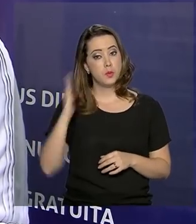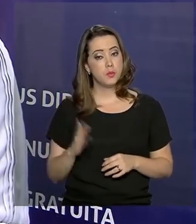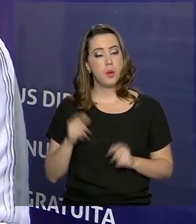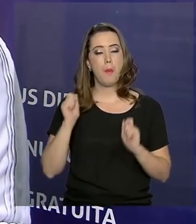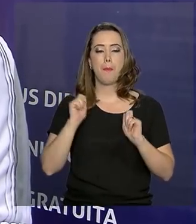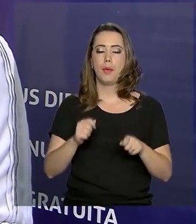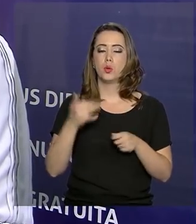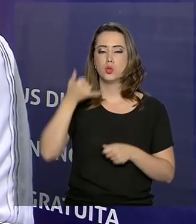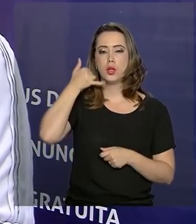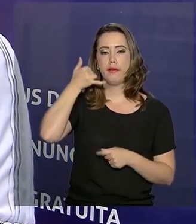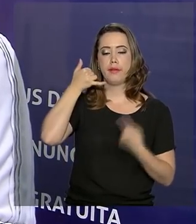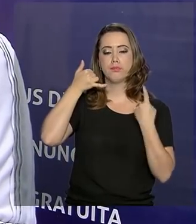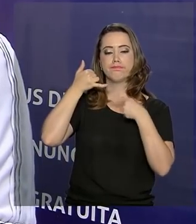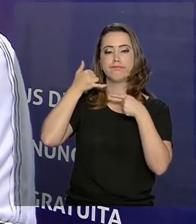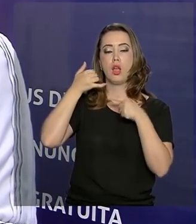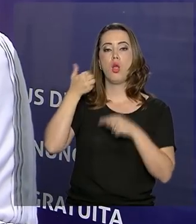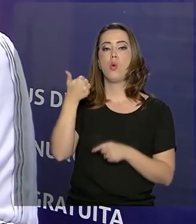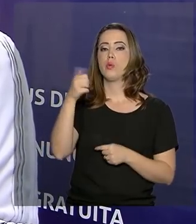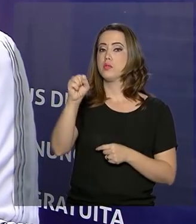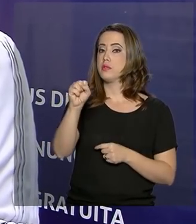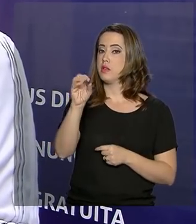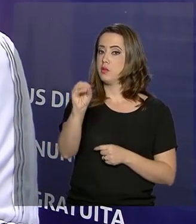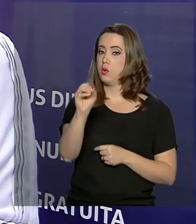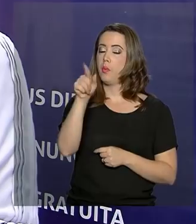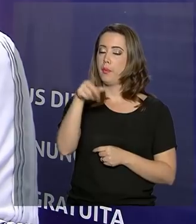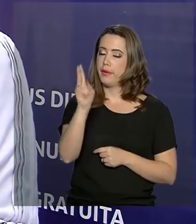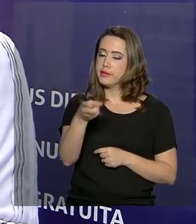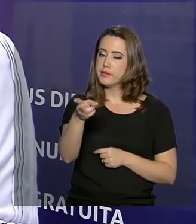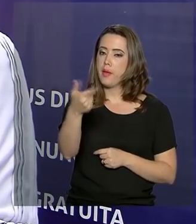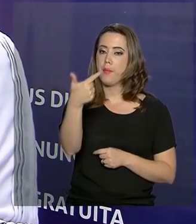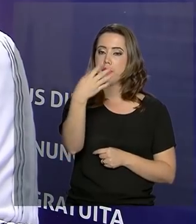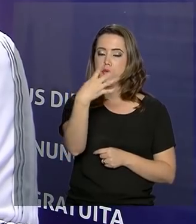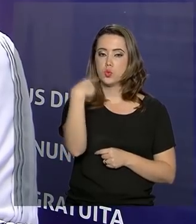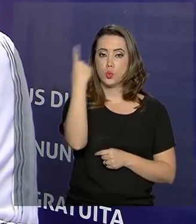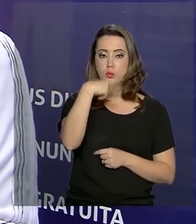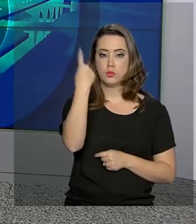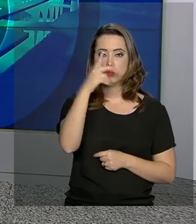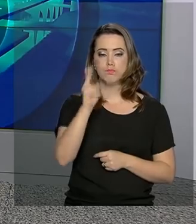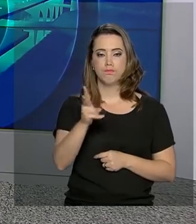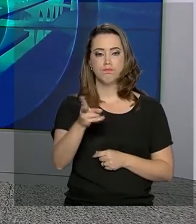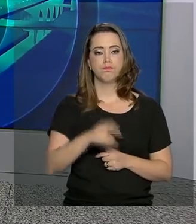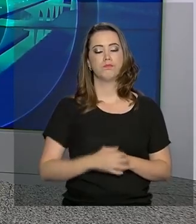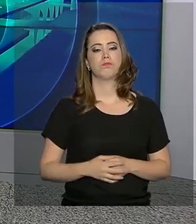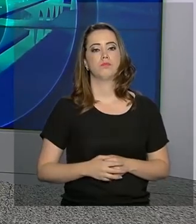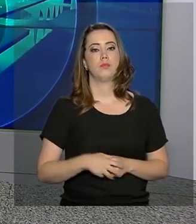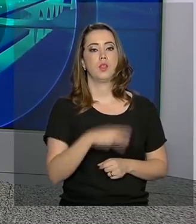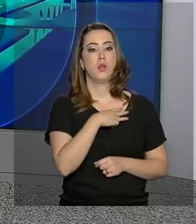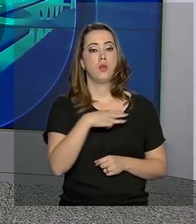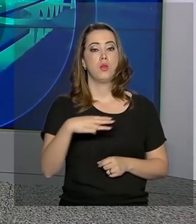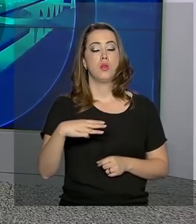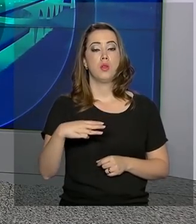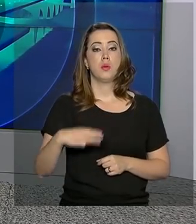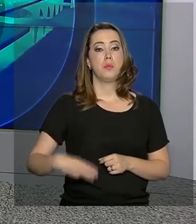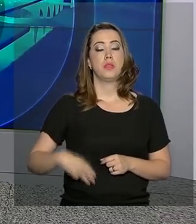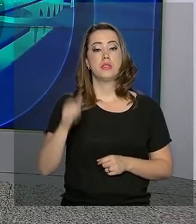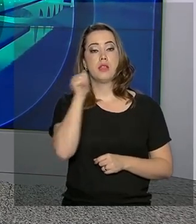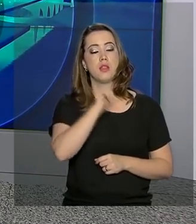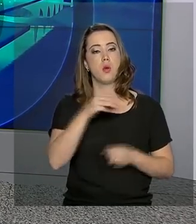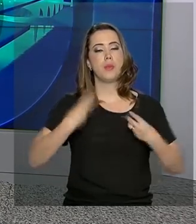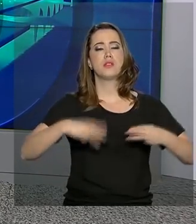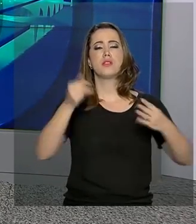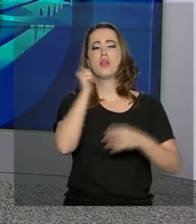pode ligar o 180 porque ele funciona 24 horas. E o Ministério da Mulher,